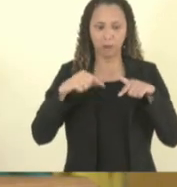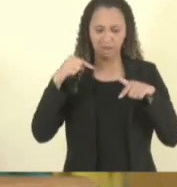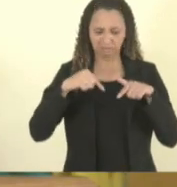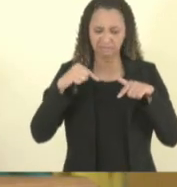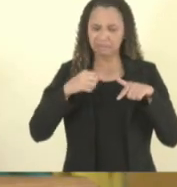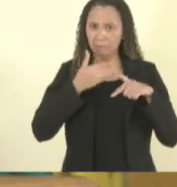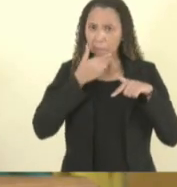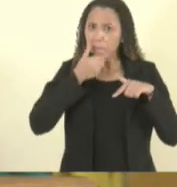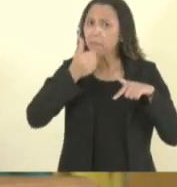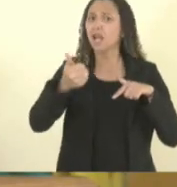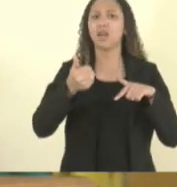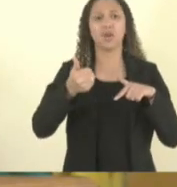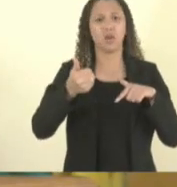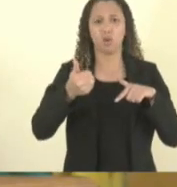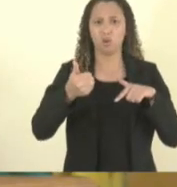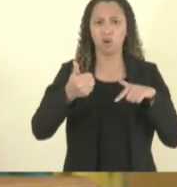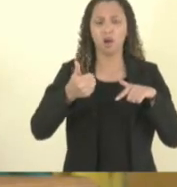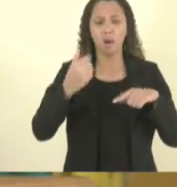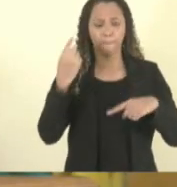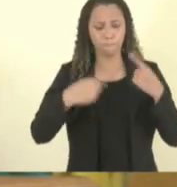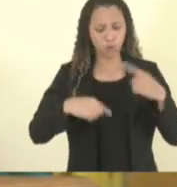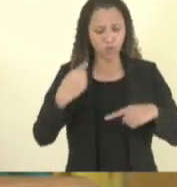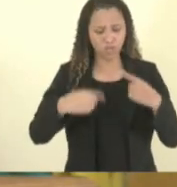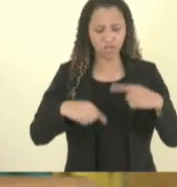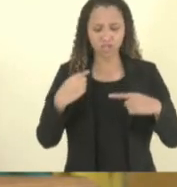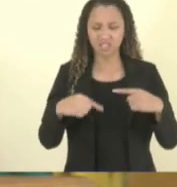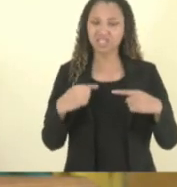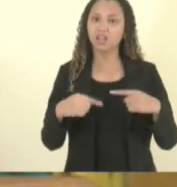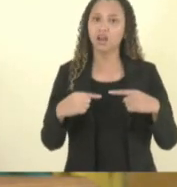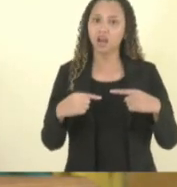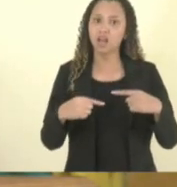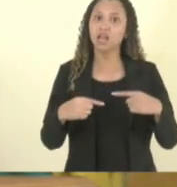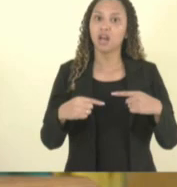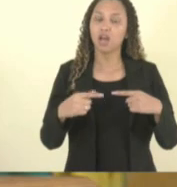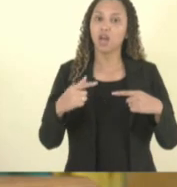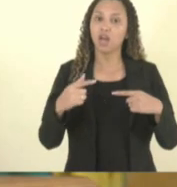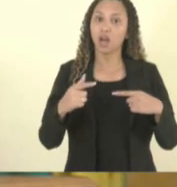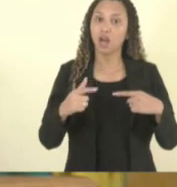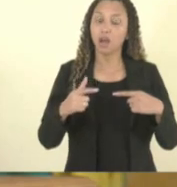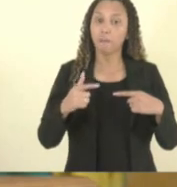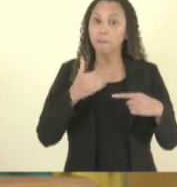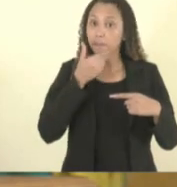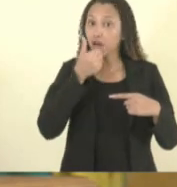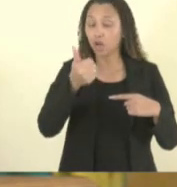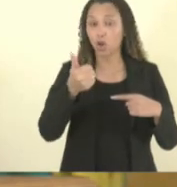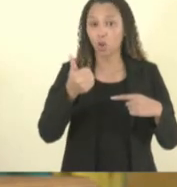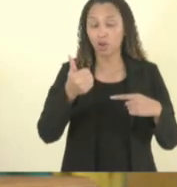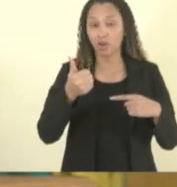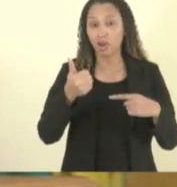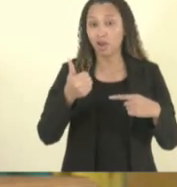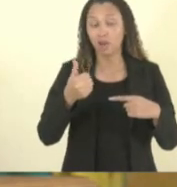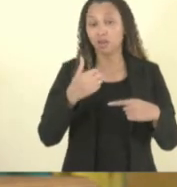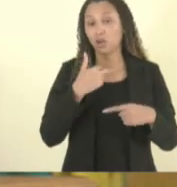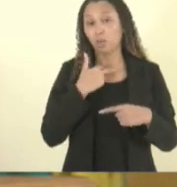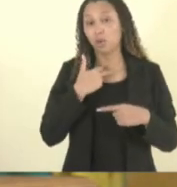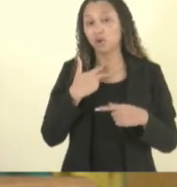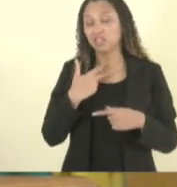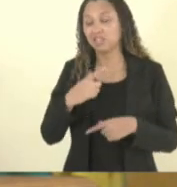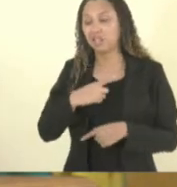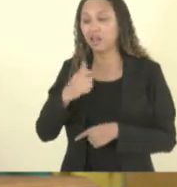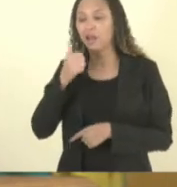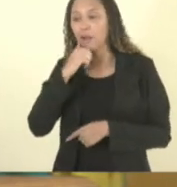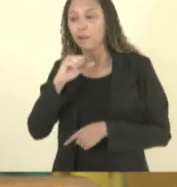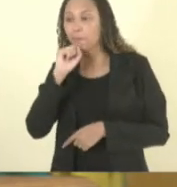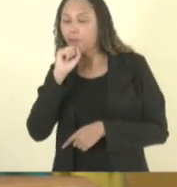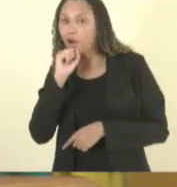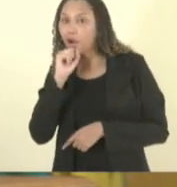implementar melhor as nossas políticas para que não tenham pais reclamando de que seu filho está matriculado mas